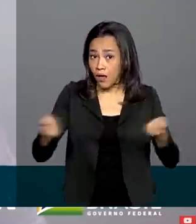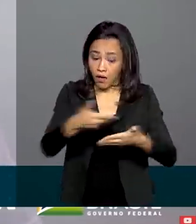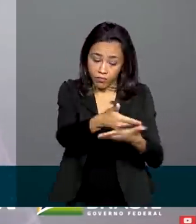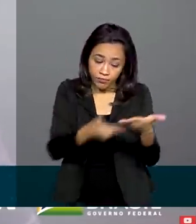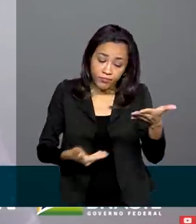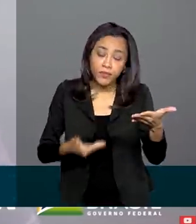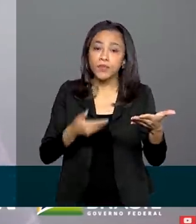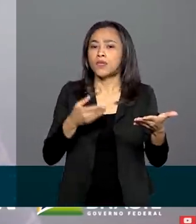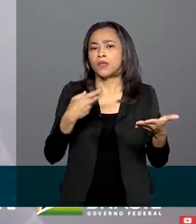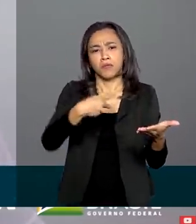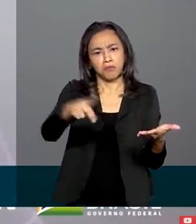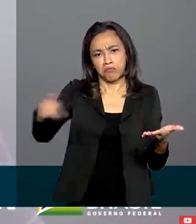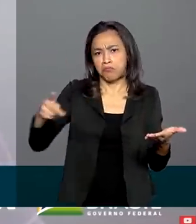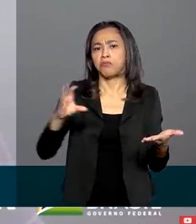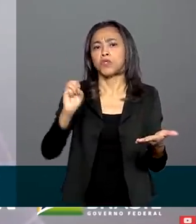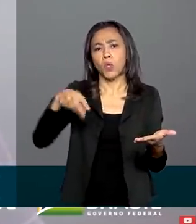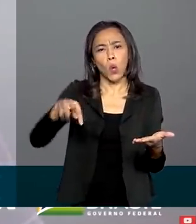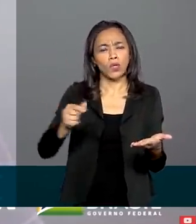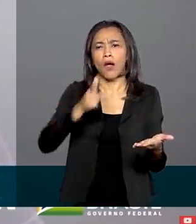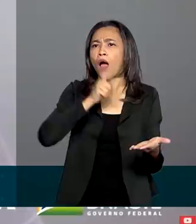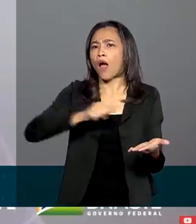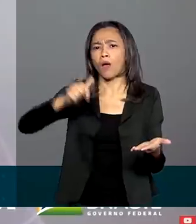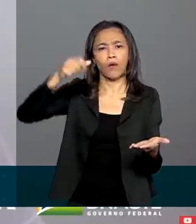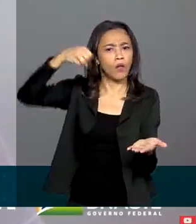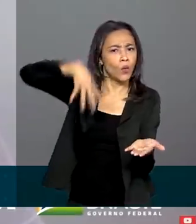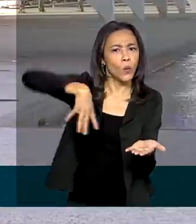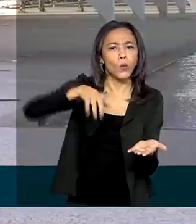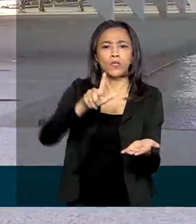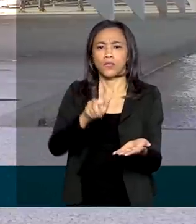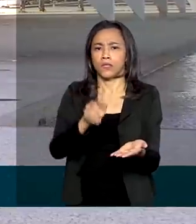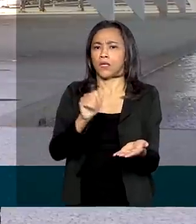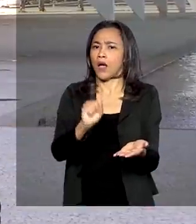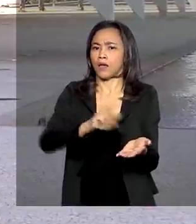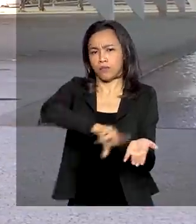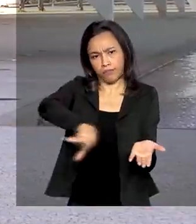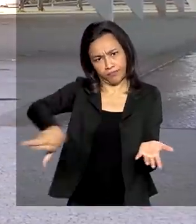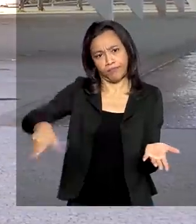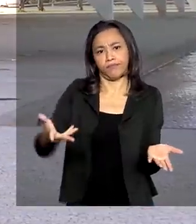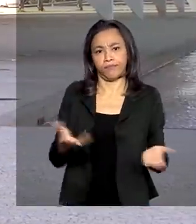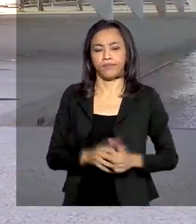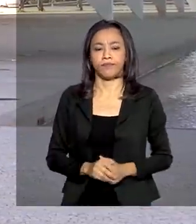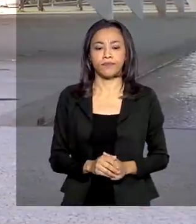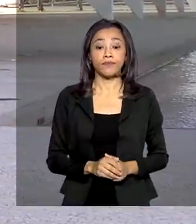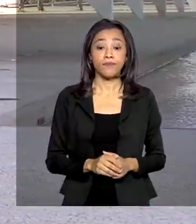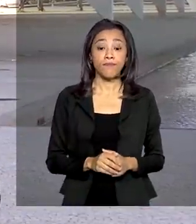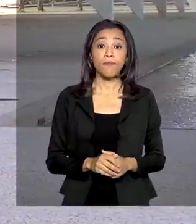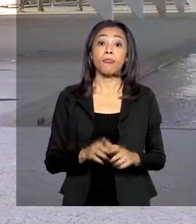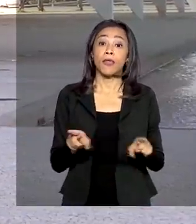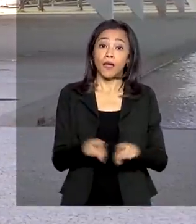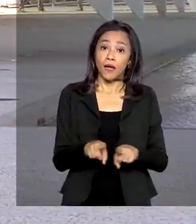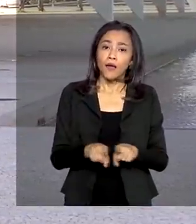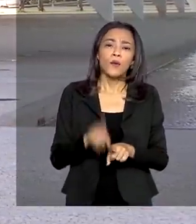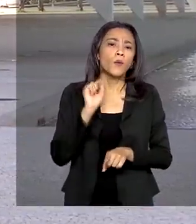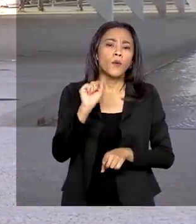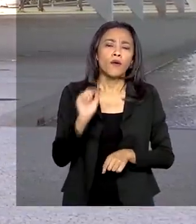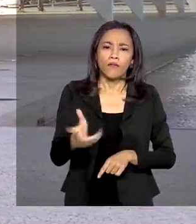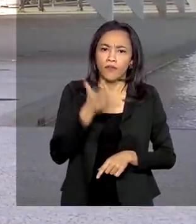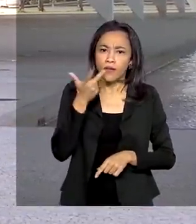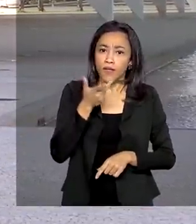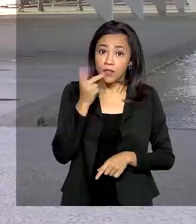basicamente qualquer água, luz, gás, etc. Bem, falando ainda sobre